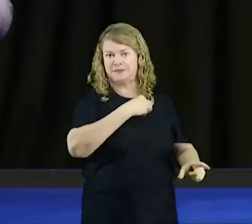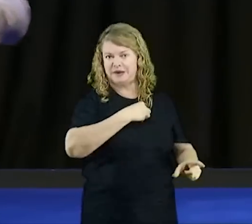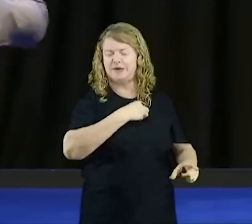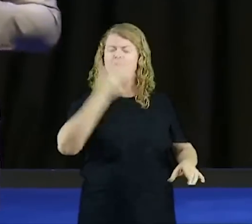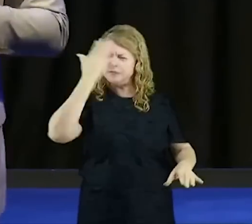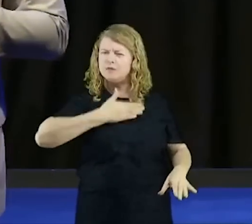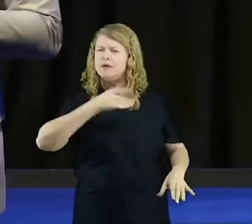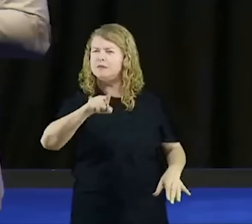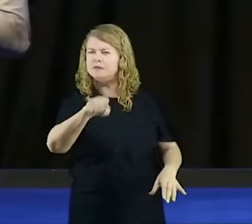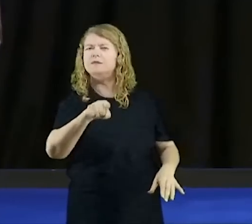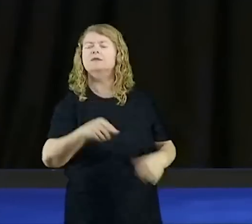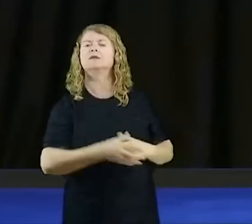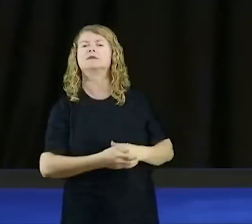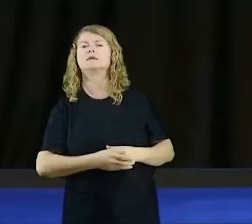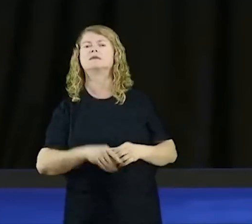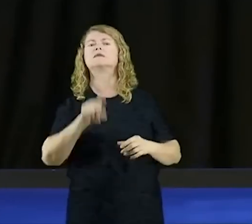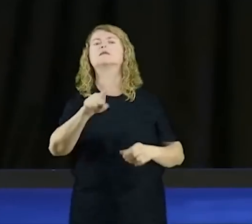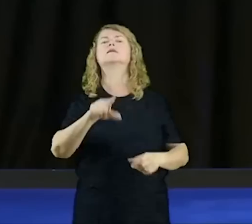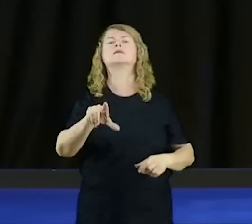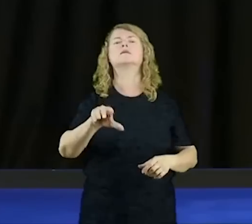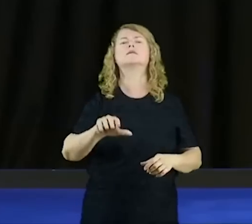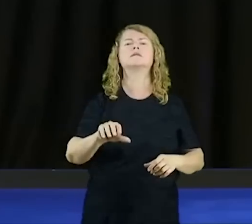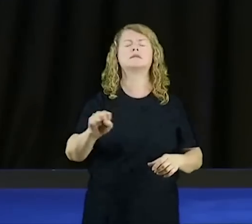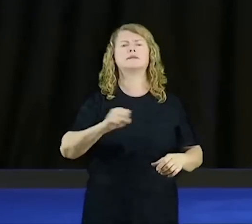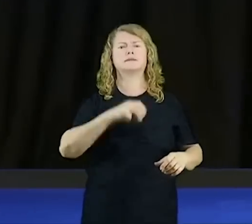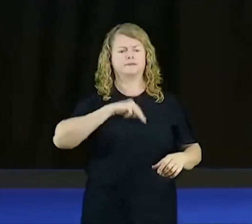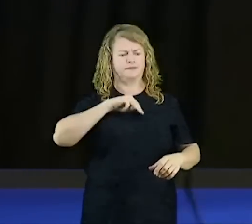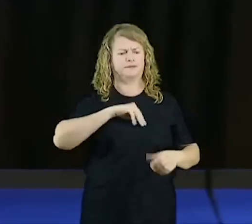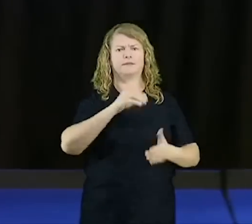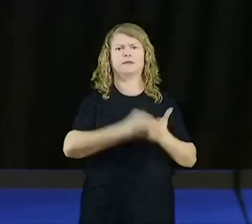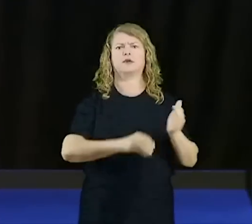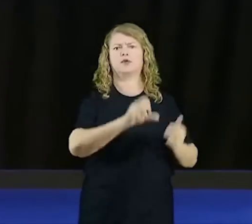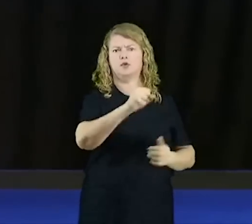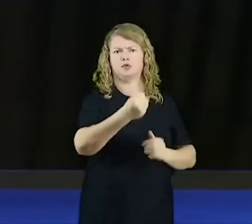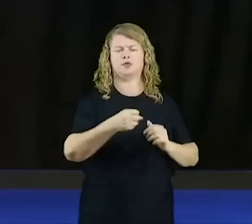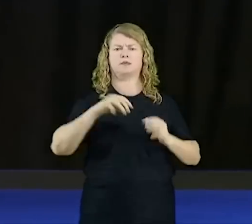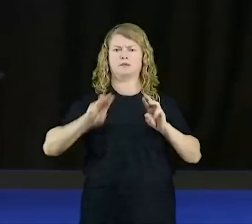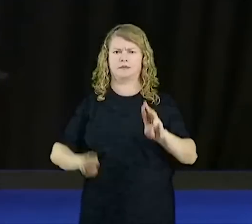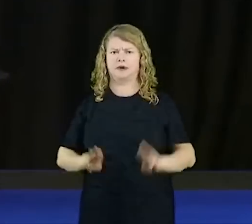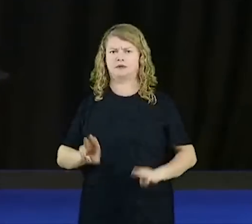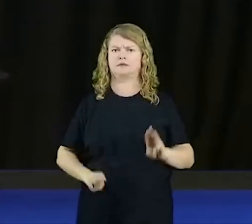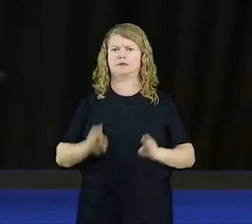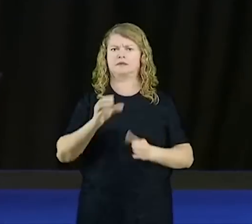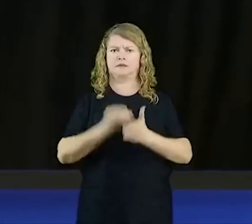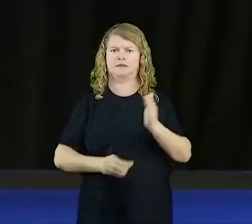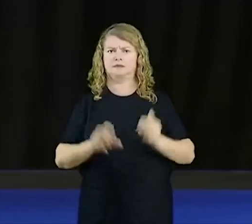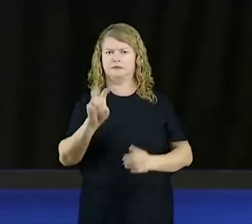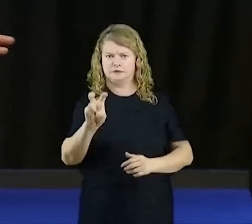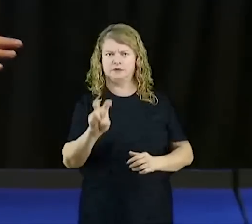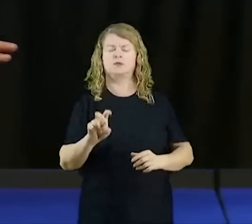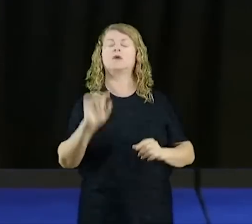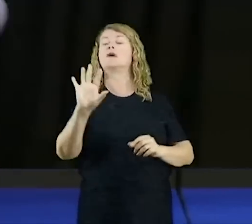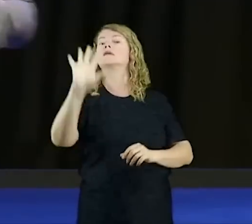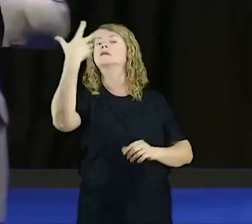se você pegar Mateus capítulo 8, e Marcos capítulo 5, acontece uma coisa impressionante, lá na região dos gadarenos.